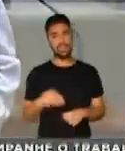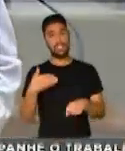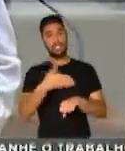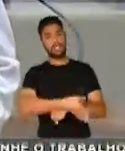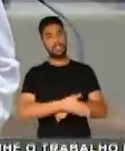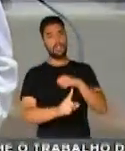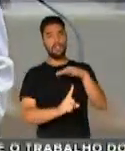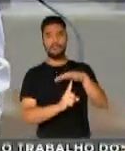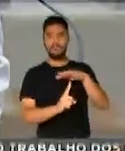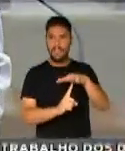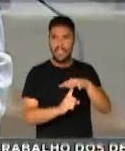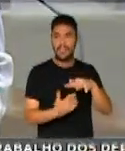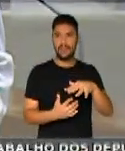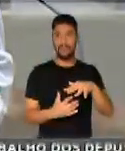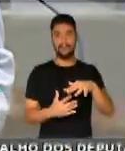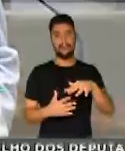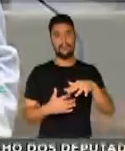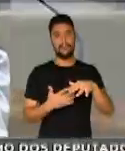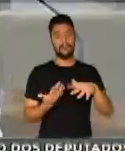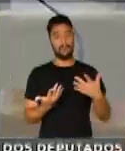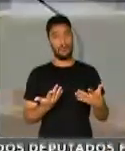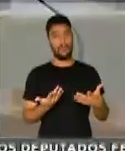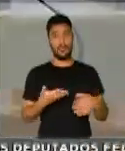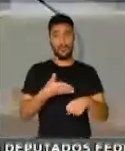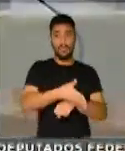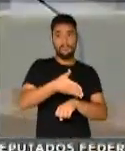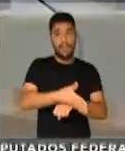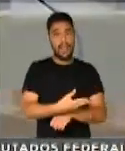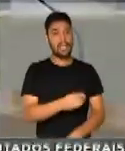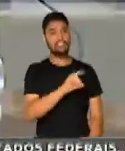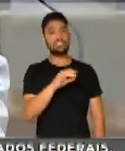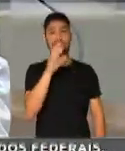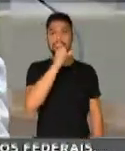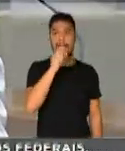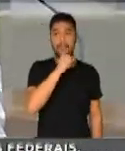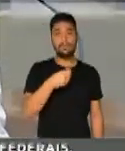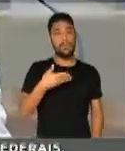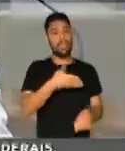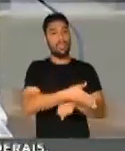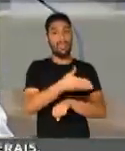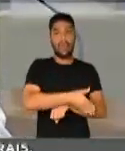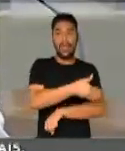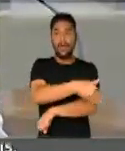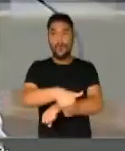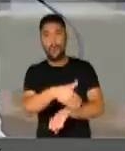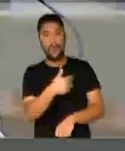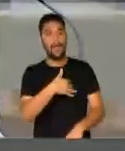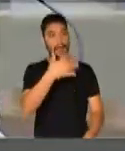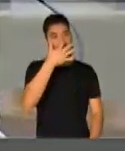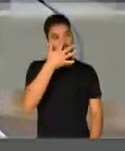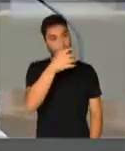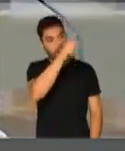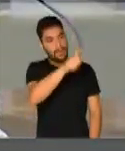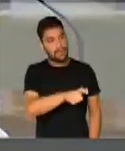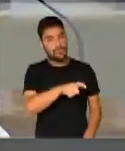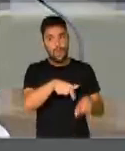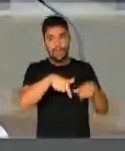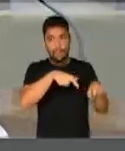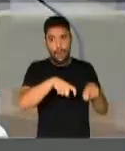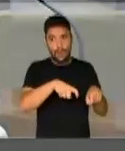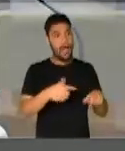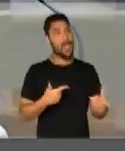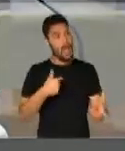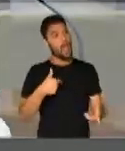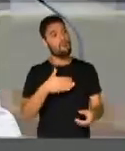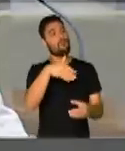agora após as eleições, uma feira no dia de sábado e olhar para o trabalhador rural sofrido e dizer